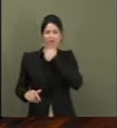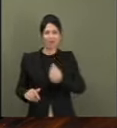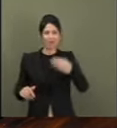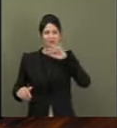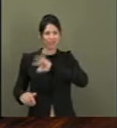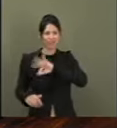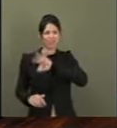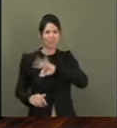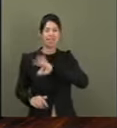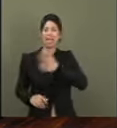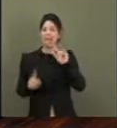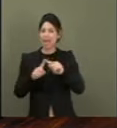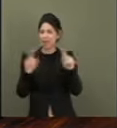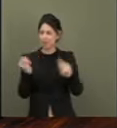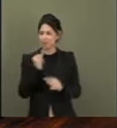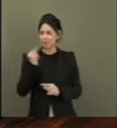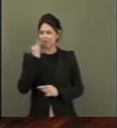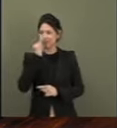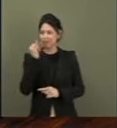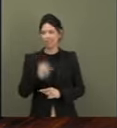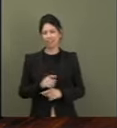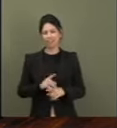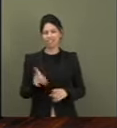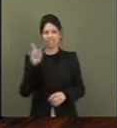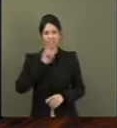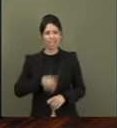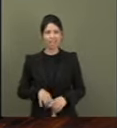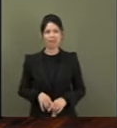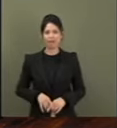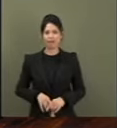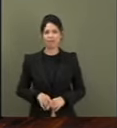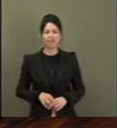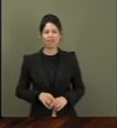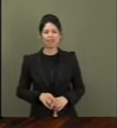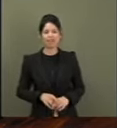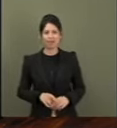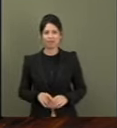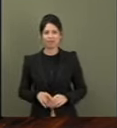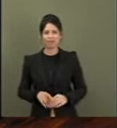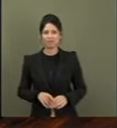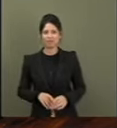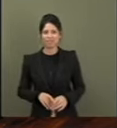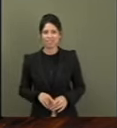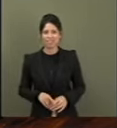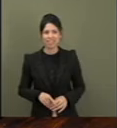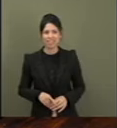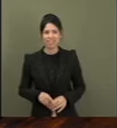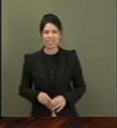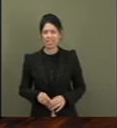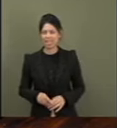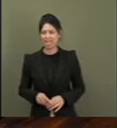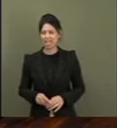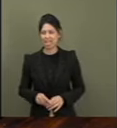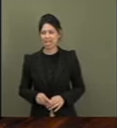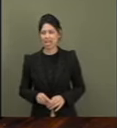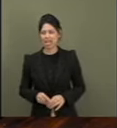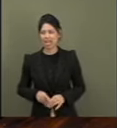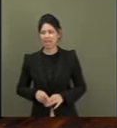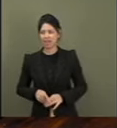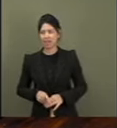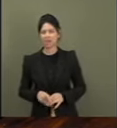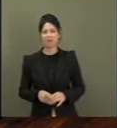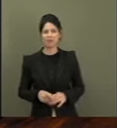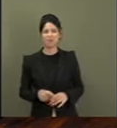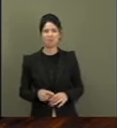destacar que, agora, a sociedade brasileira precisa, de fato, se apropriar da